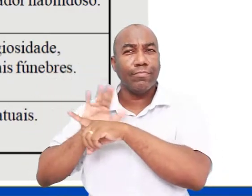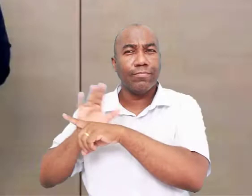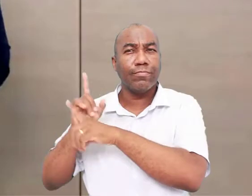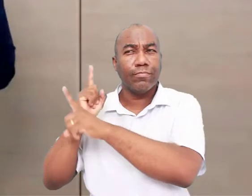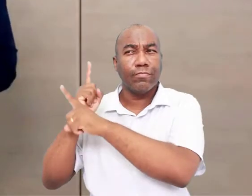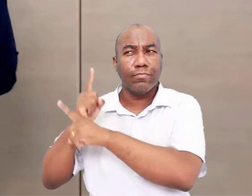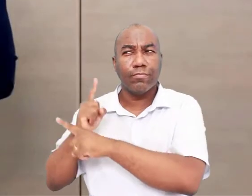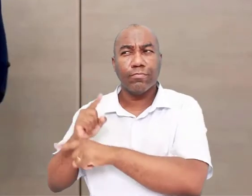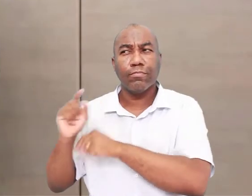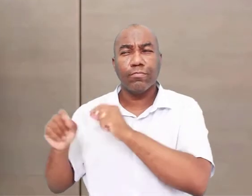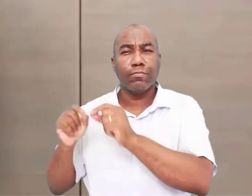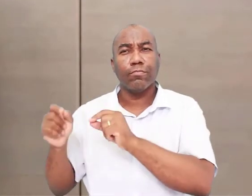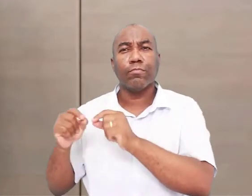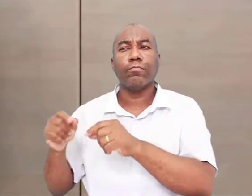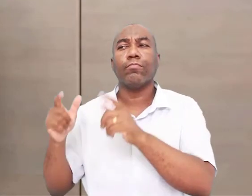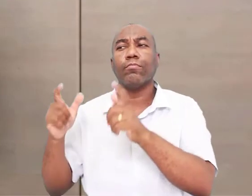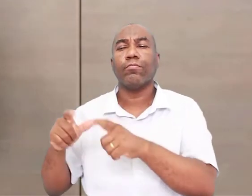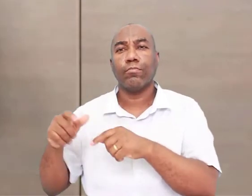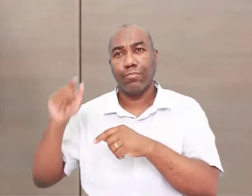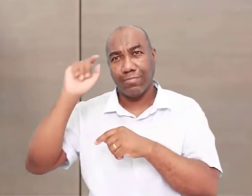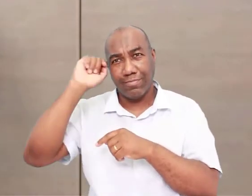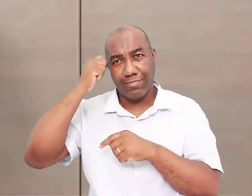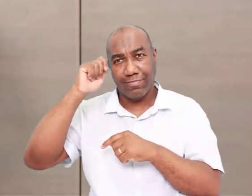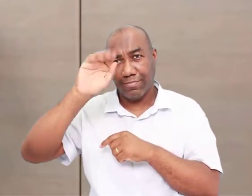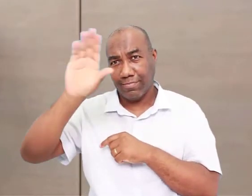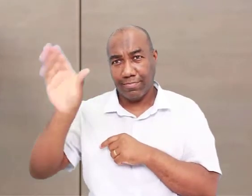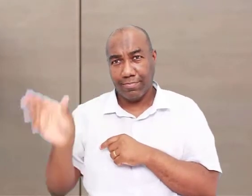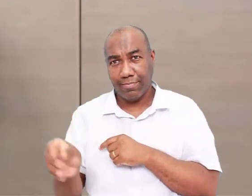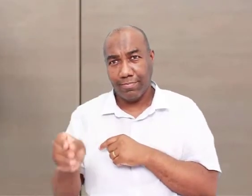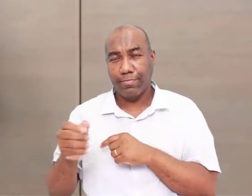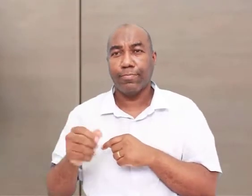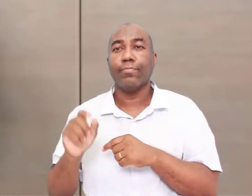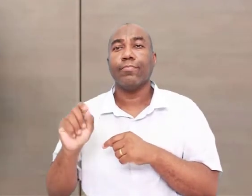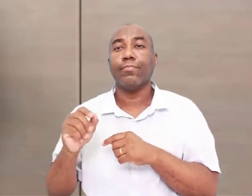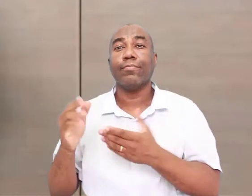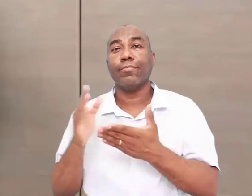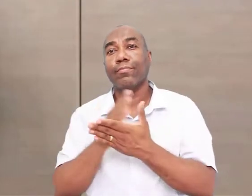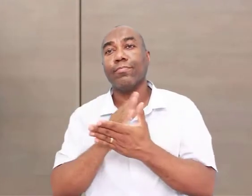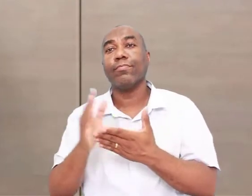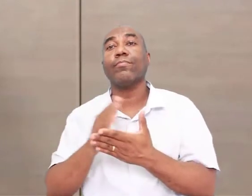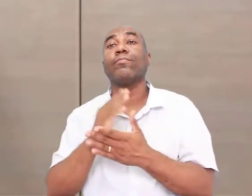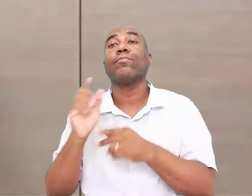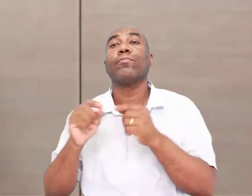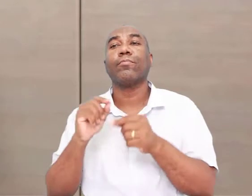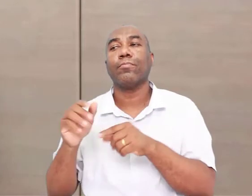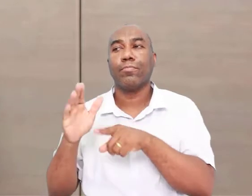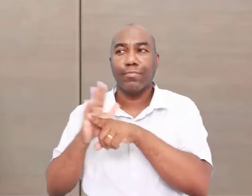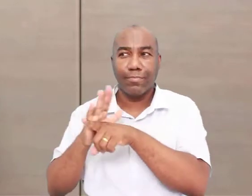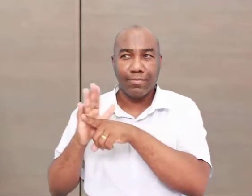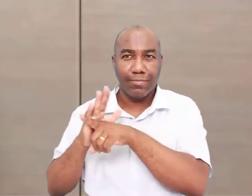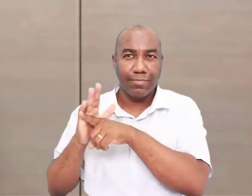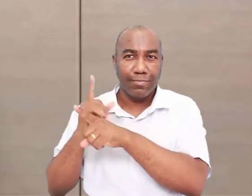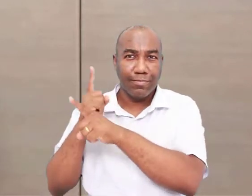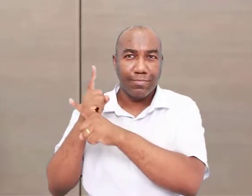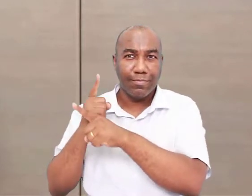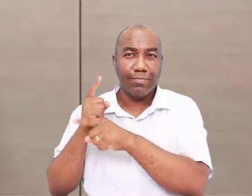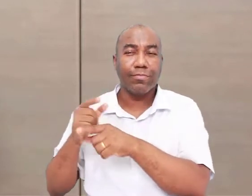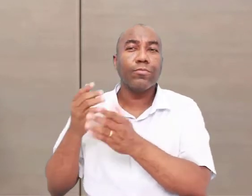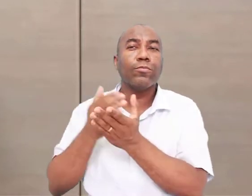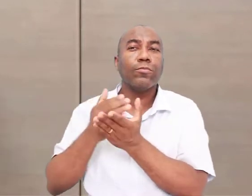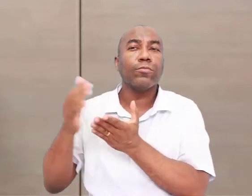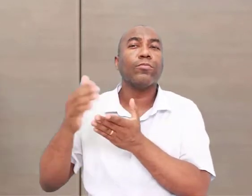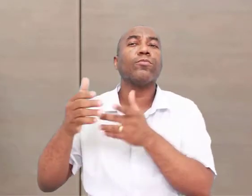encontrados, esses fósseis foram encontrados na África. Por isso que costuma-se dizer que o berço da humanidade é a África.